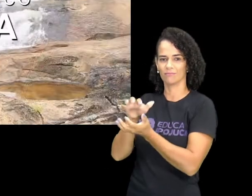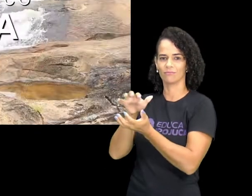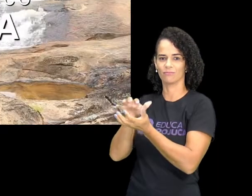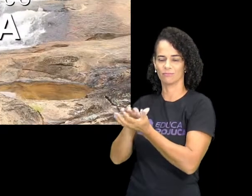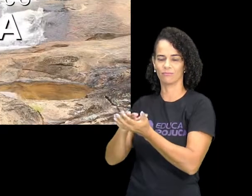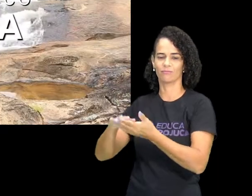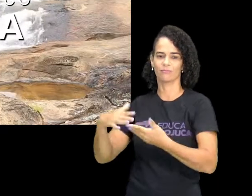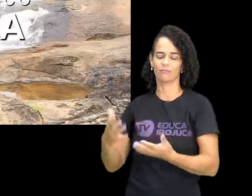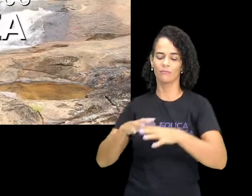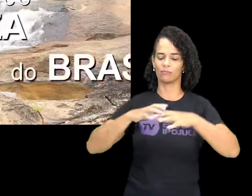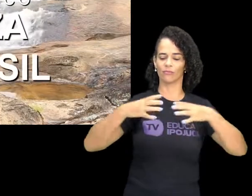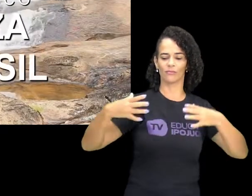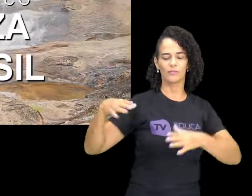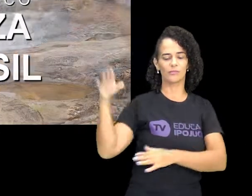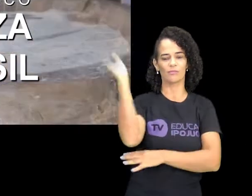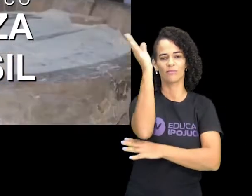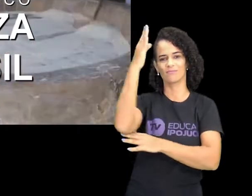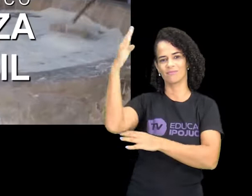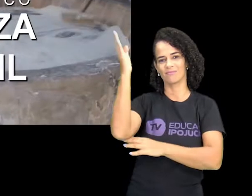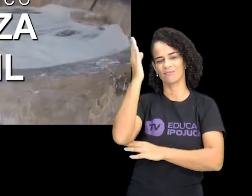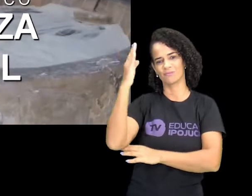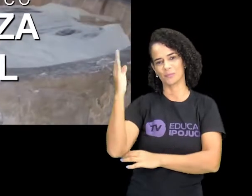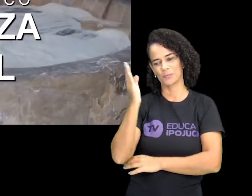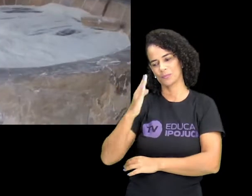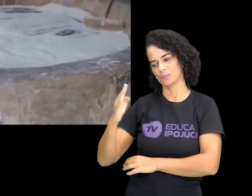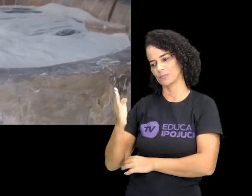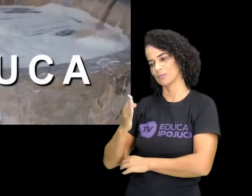Pernambuco é a grandeza do Brasil